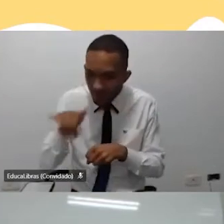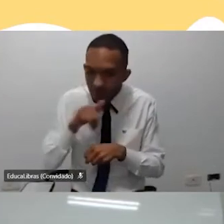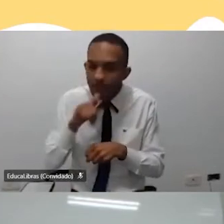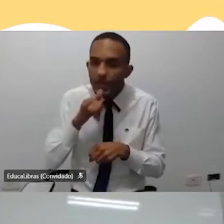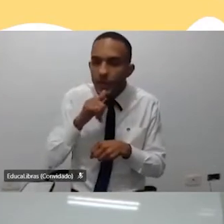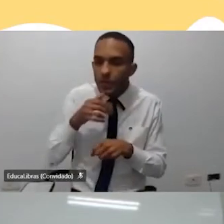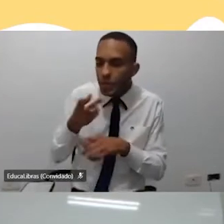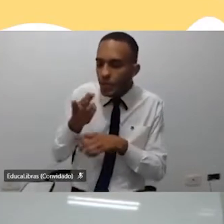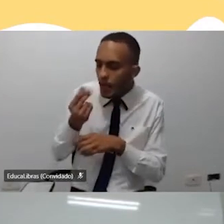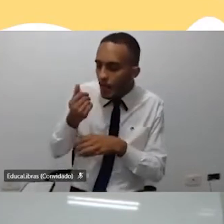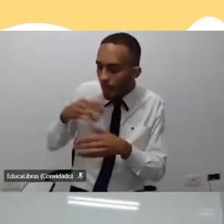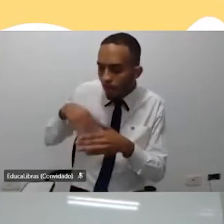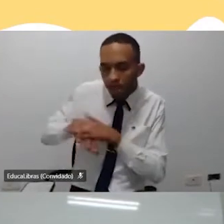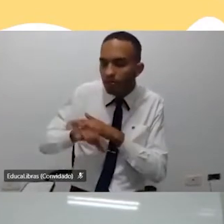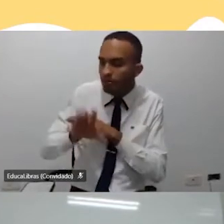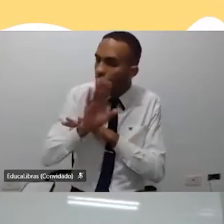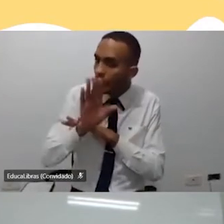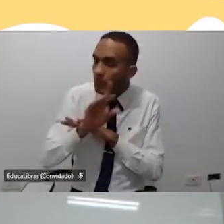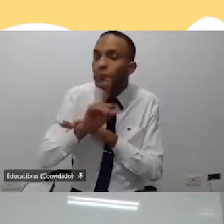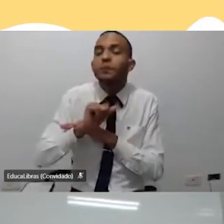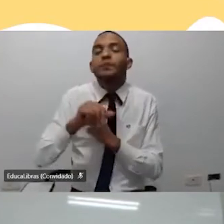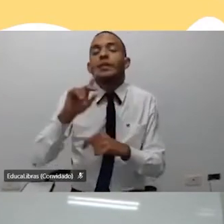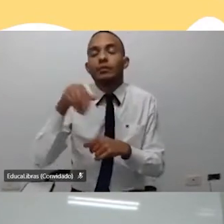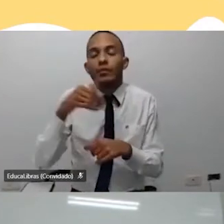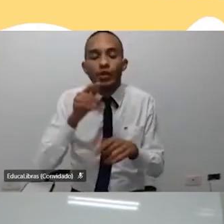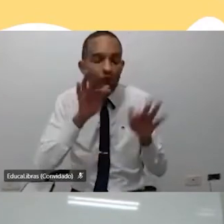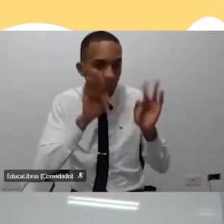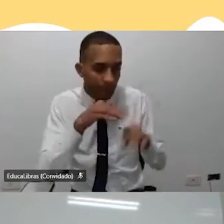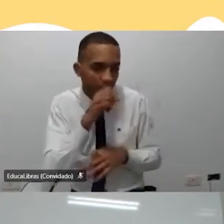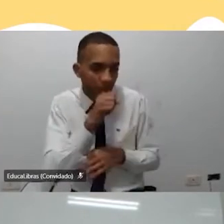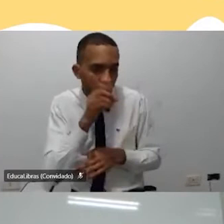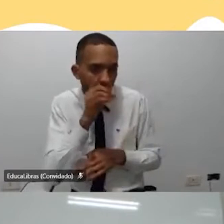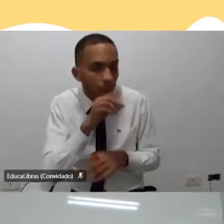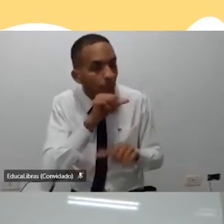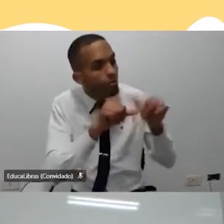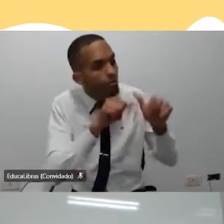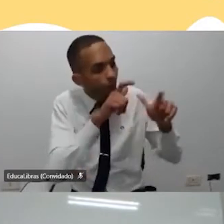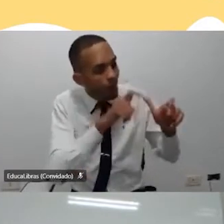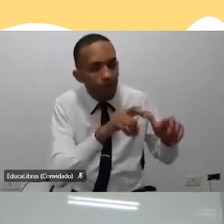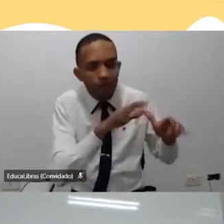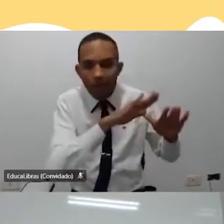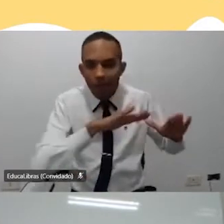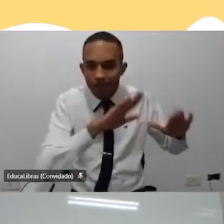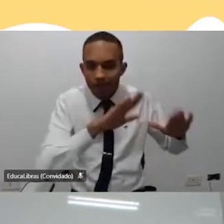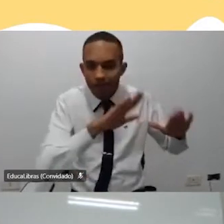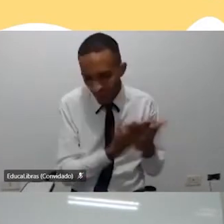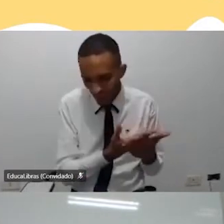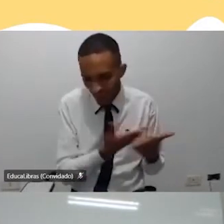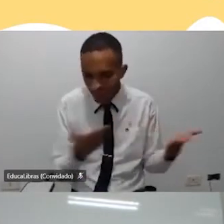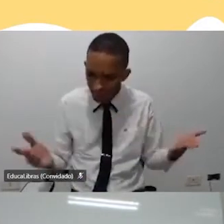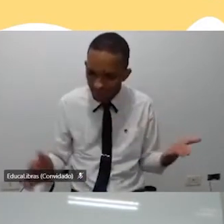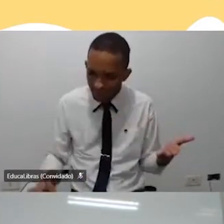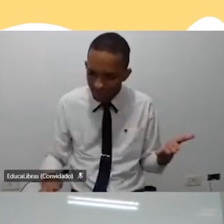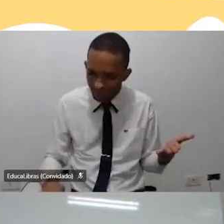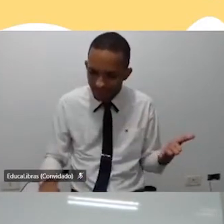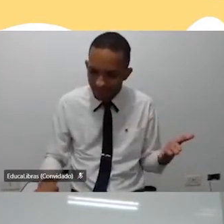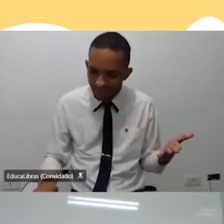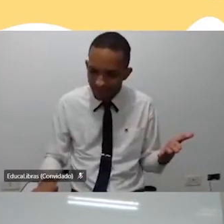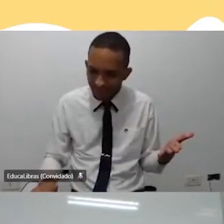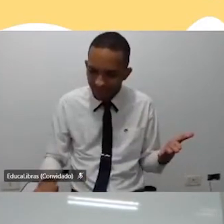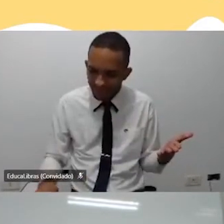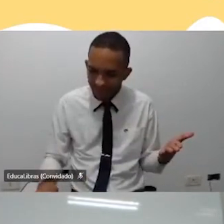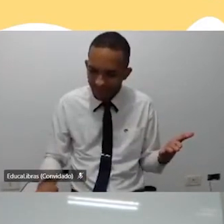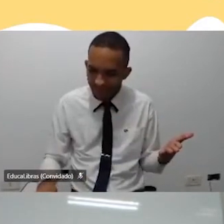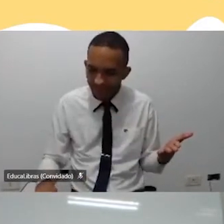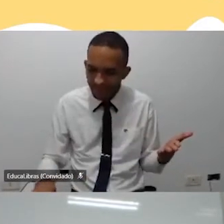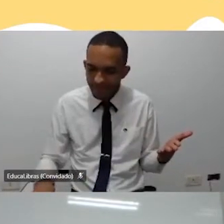bolso e a gente num final de semana vai transformar um espaço da escola. E aí, muitas vezes, o espaço que